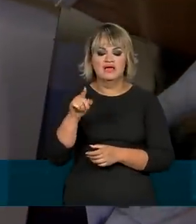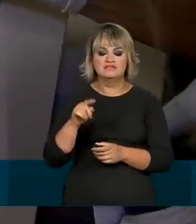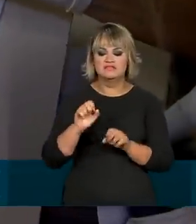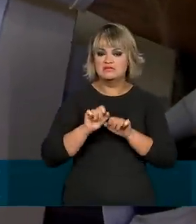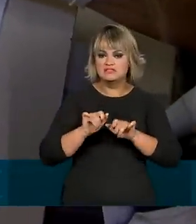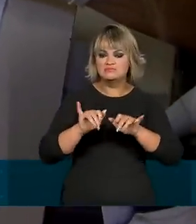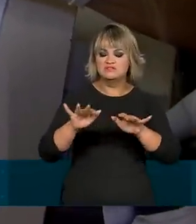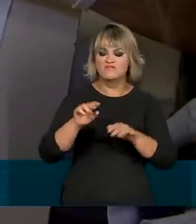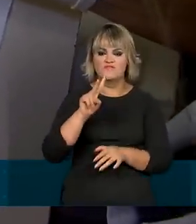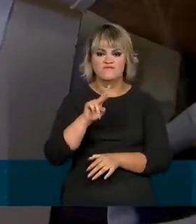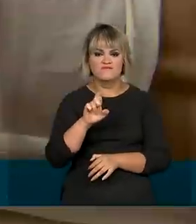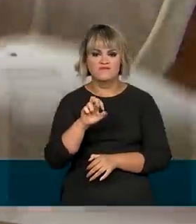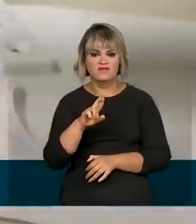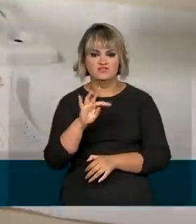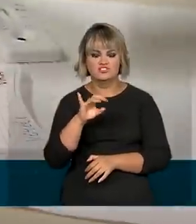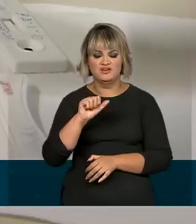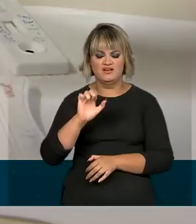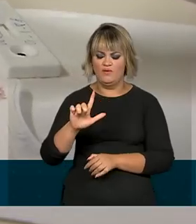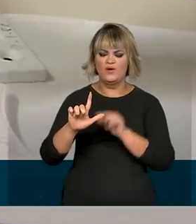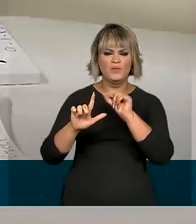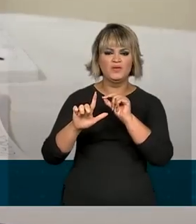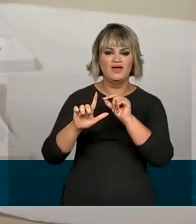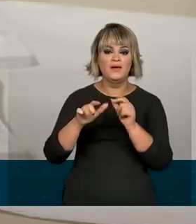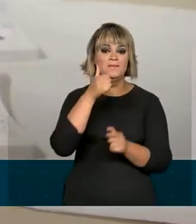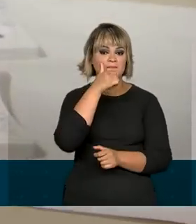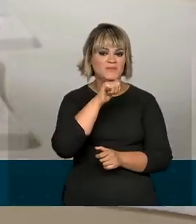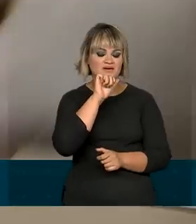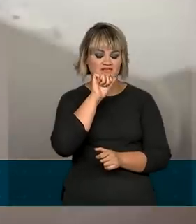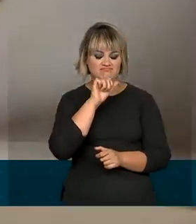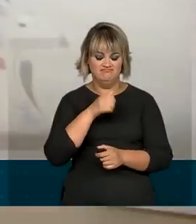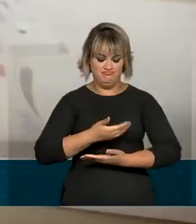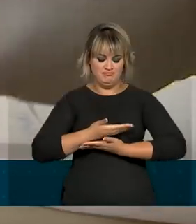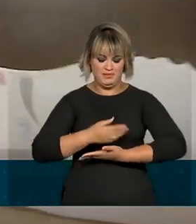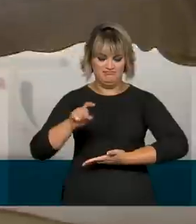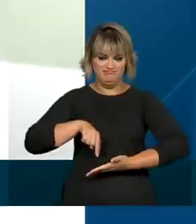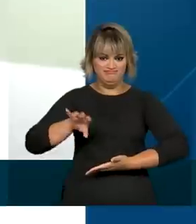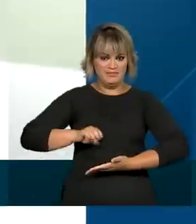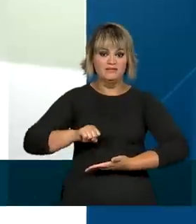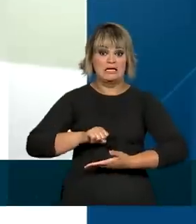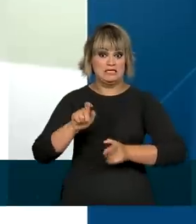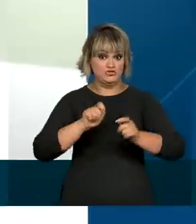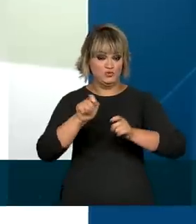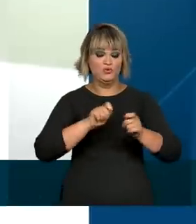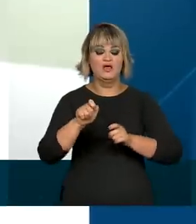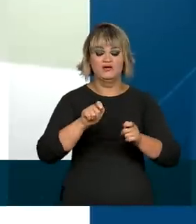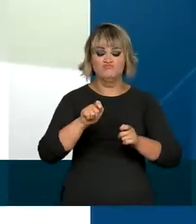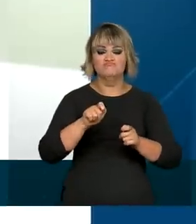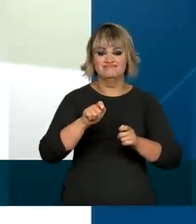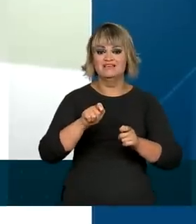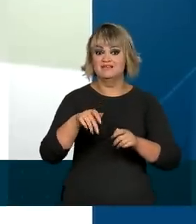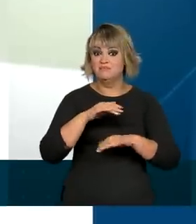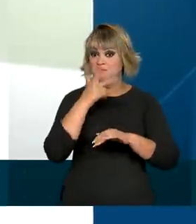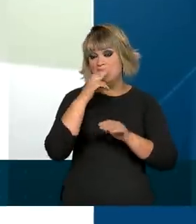transmissão vertical do HIV, aquela de mãe para filho. No mês que vem, deve começar a distribuição